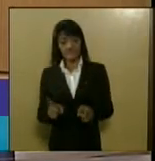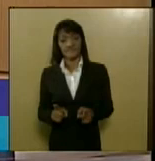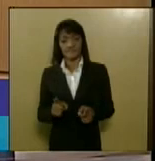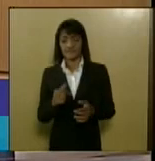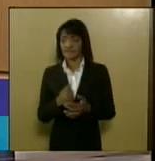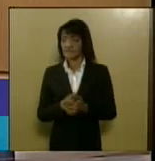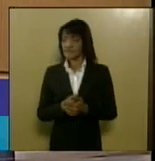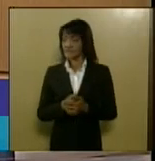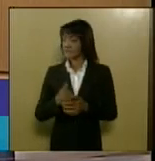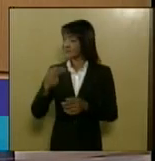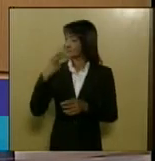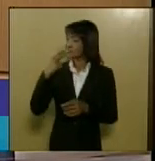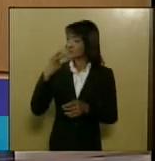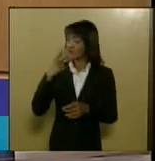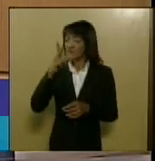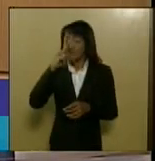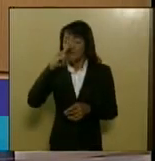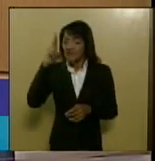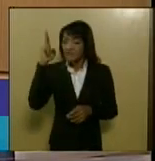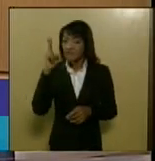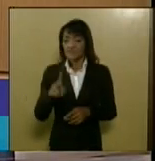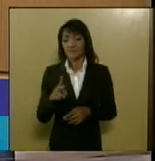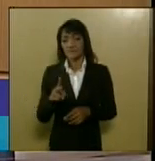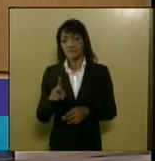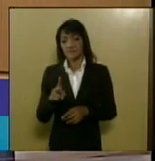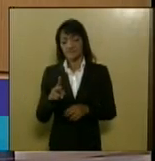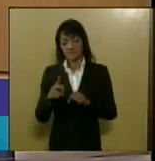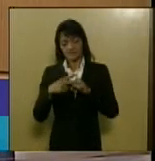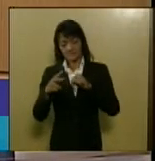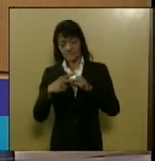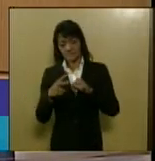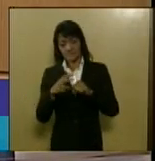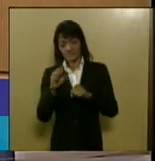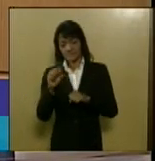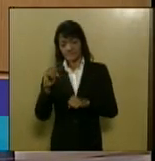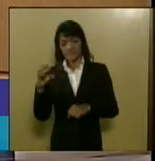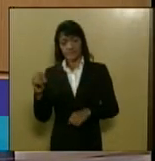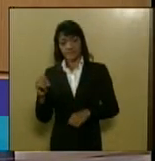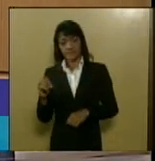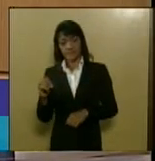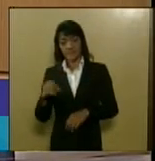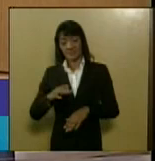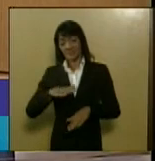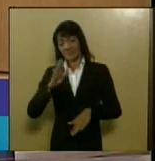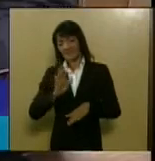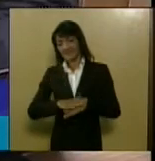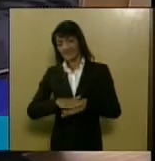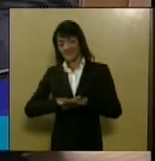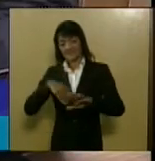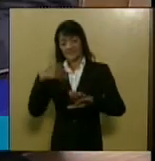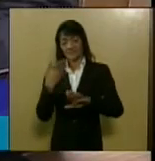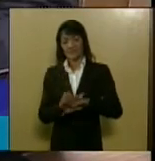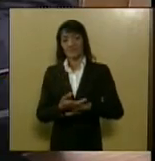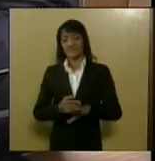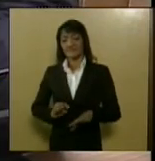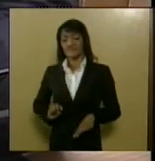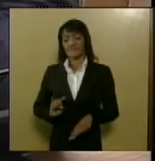temperaturas altíssimas a partir de 800 graus centígrados até 1000 graus centígrados daí